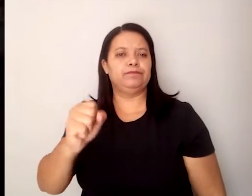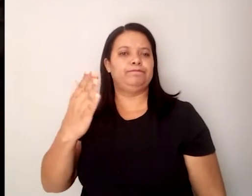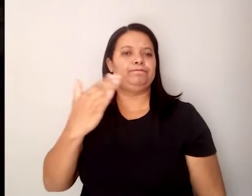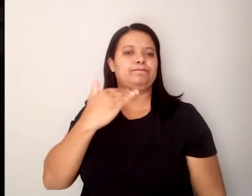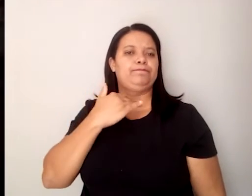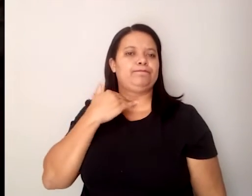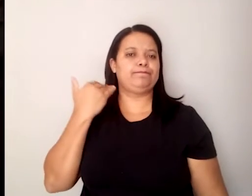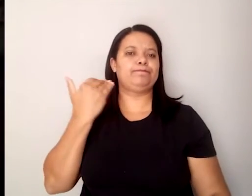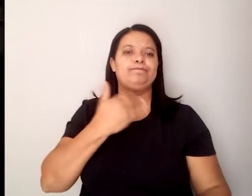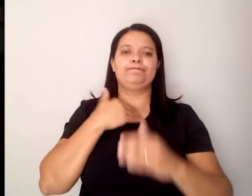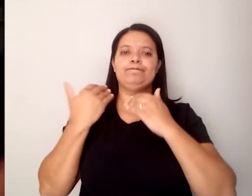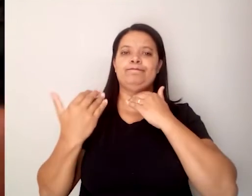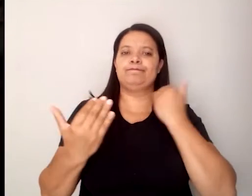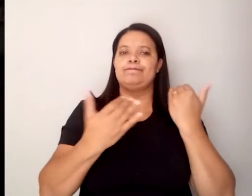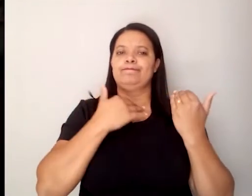né?